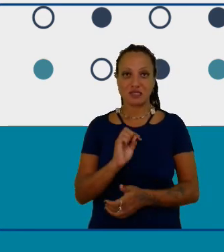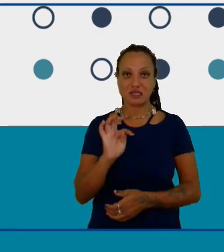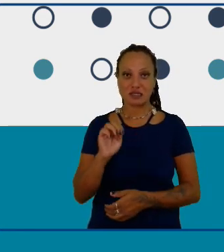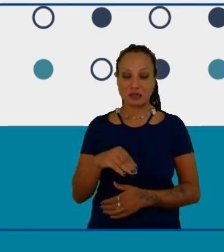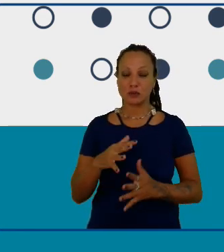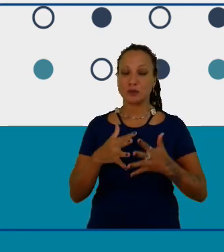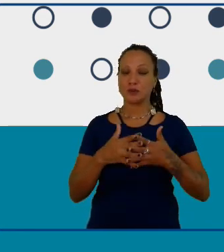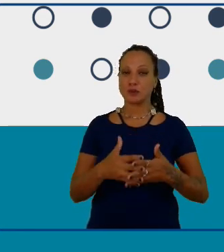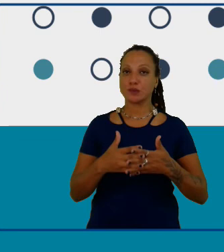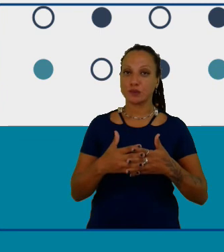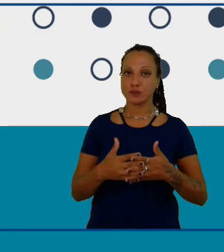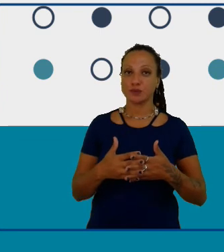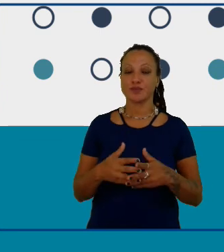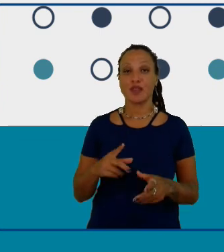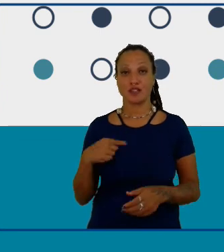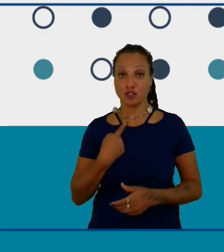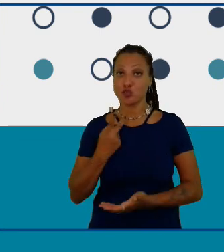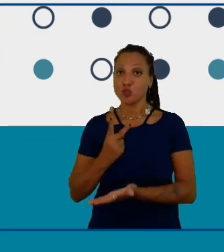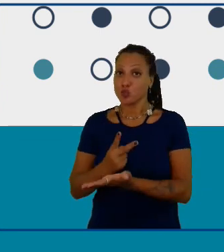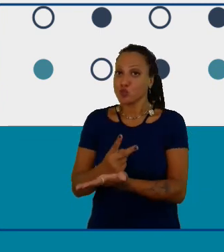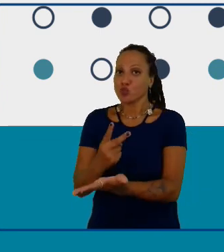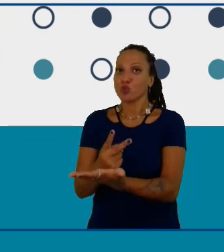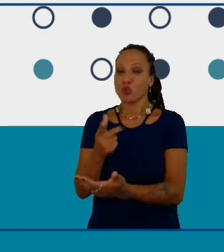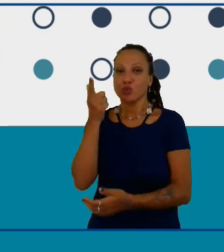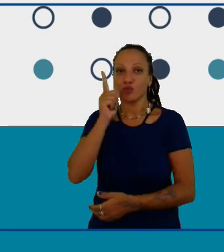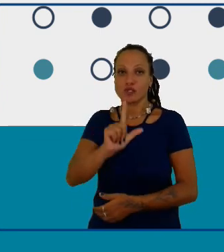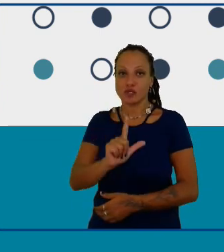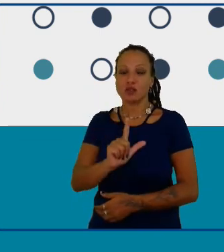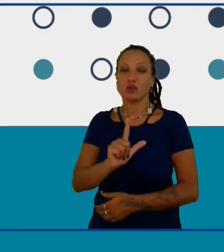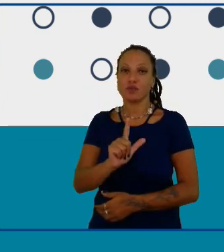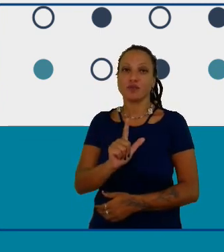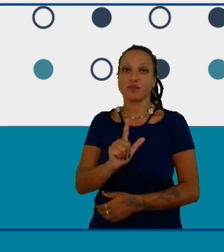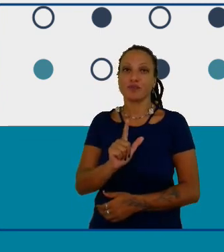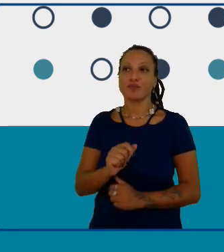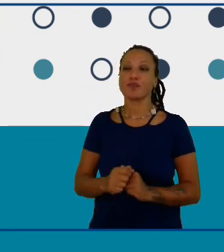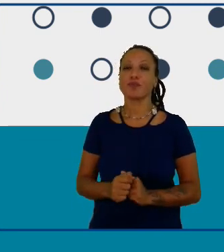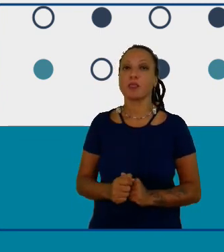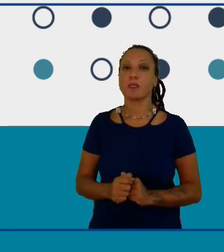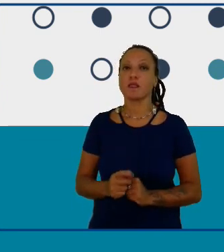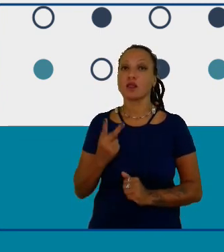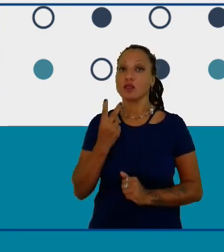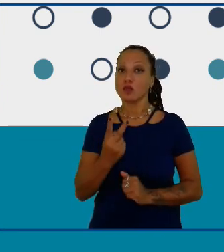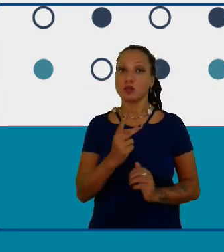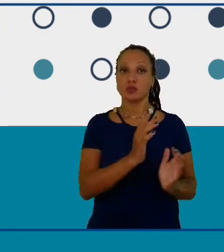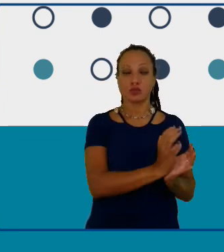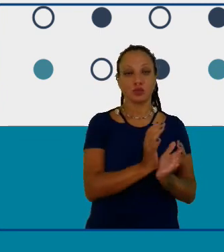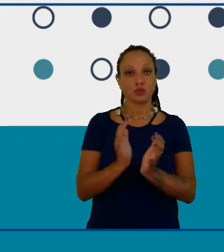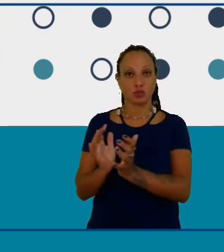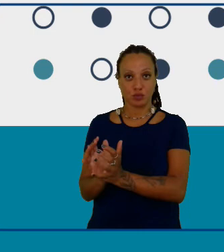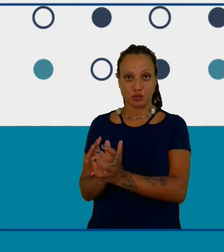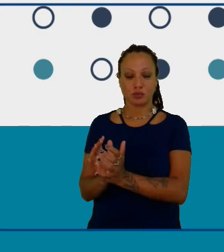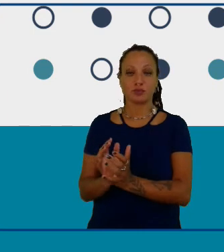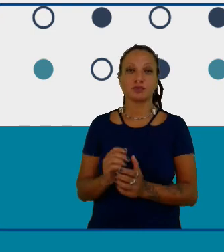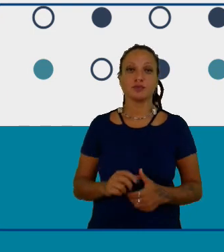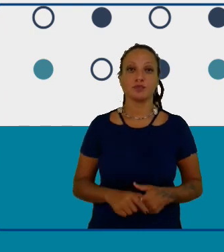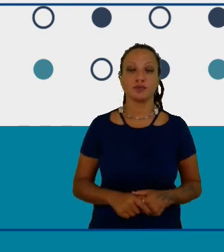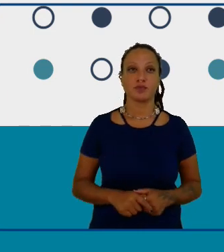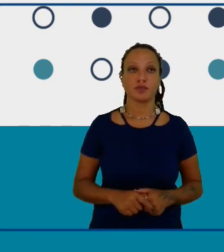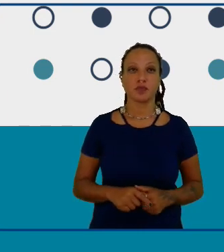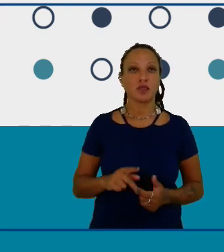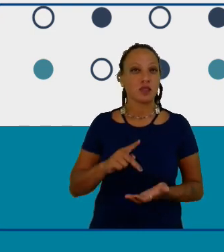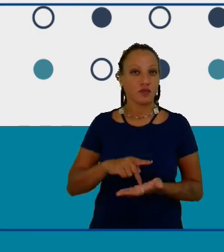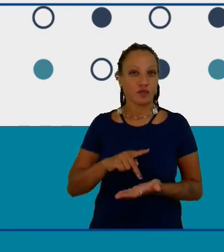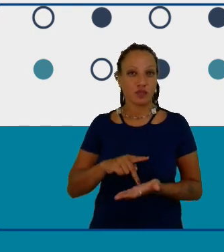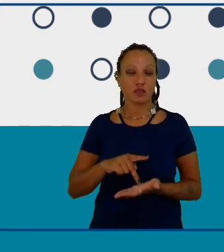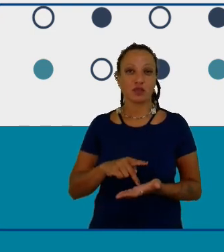conseguiu estabelecer dois clubes durante a pandemia na verdade no momento em